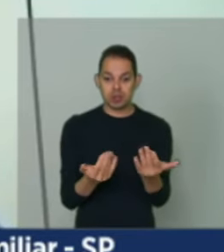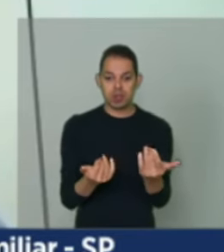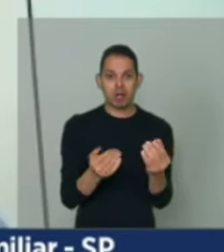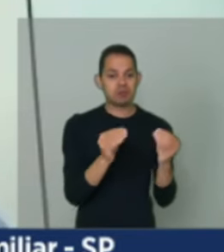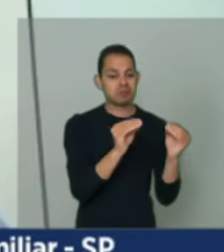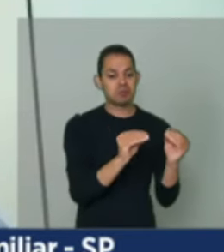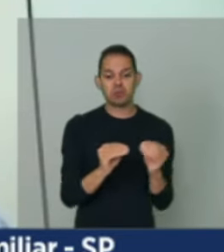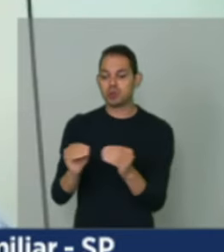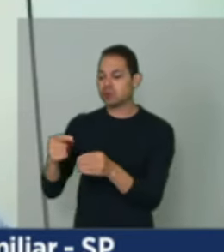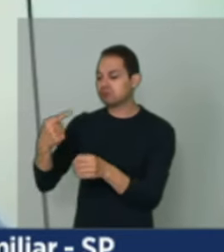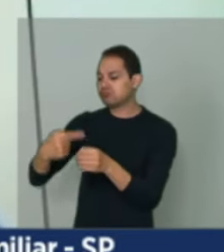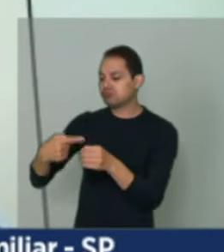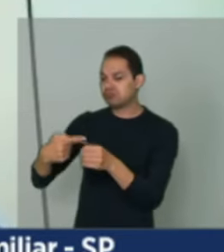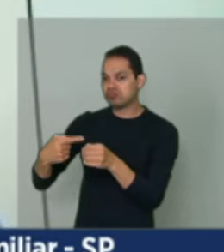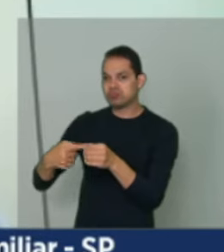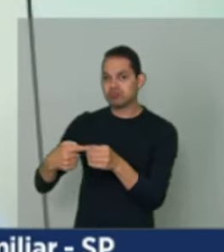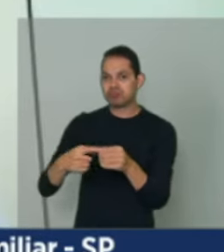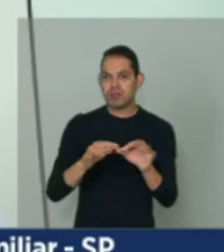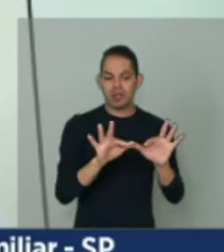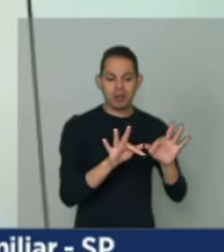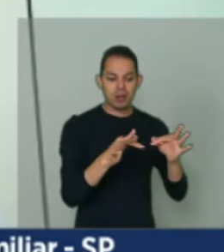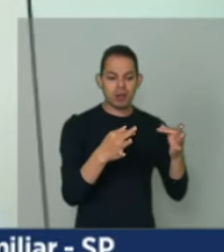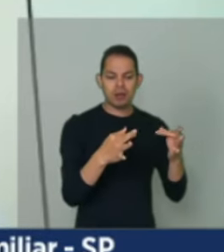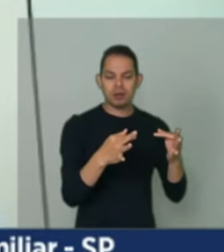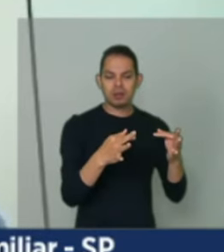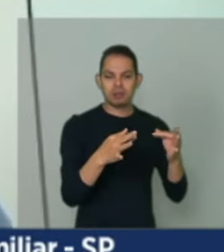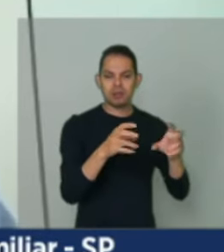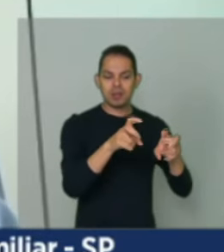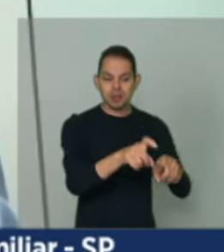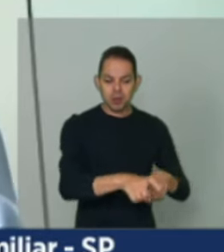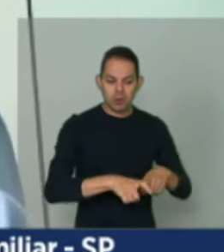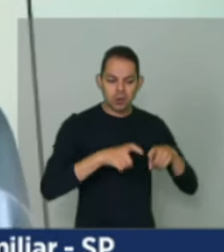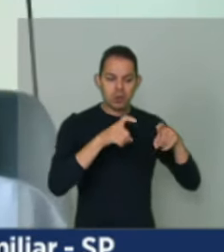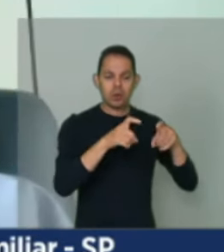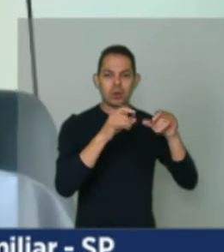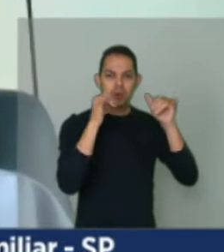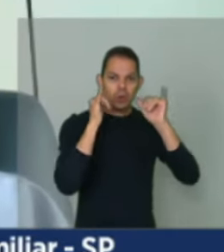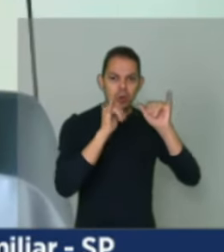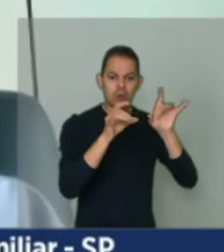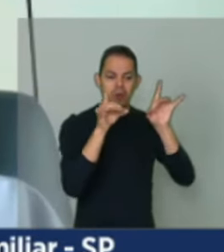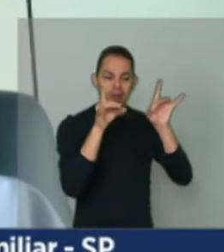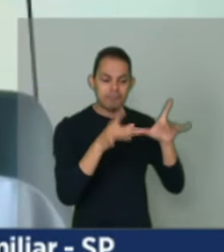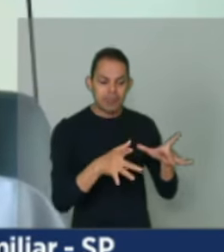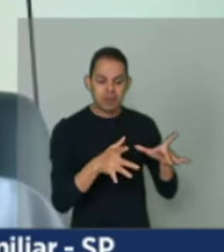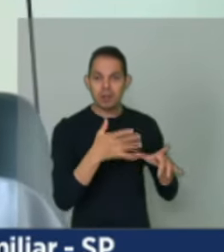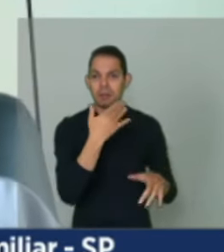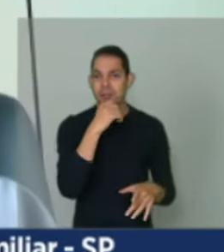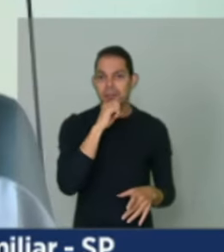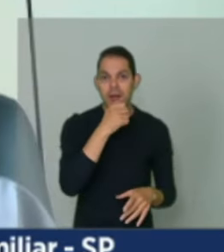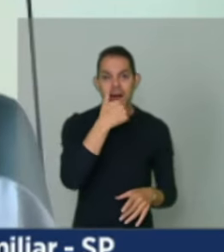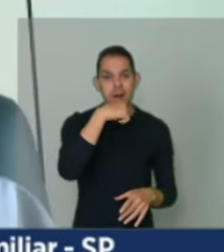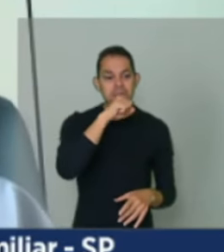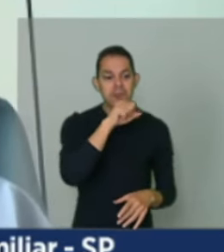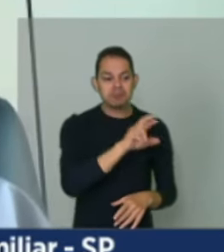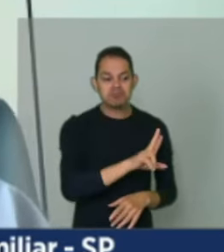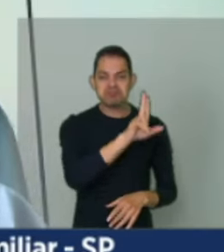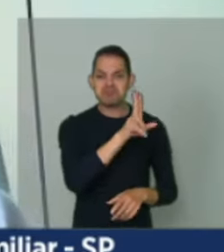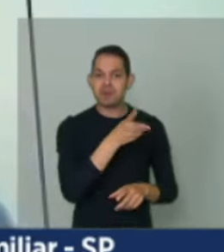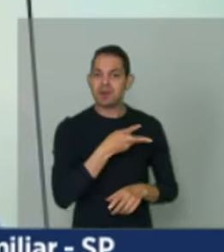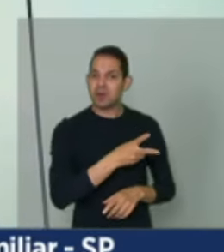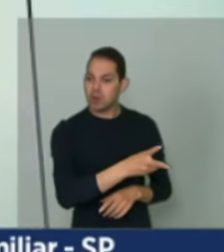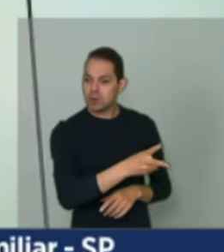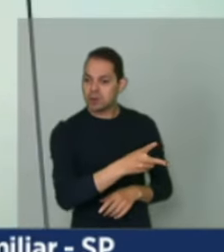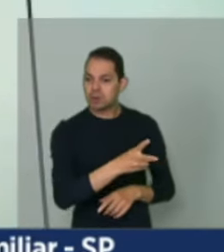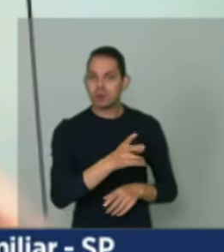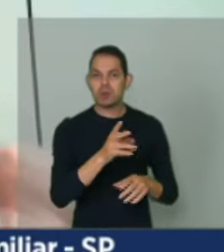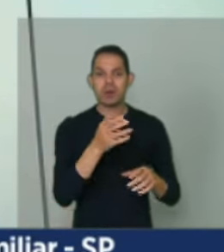deixando aí na mão dos seus pais, aí com certa idade, né, e por